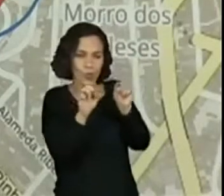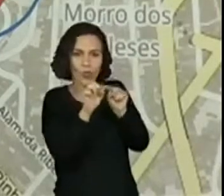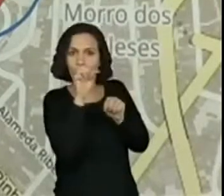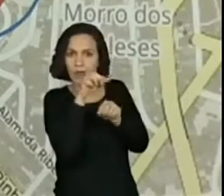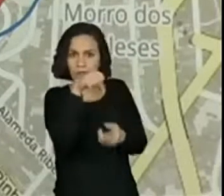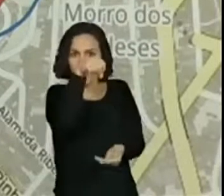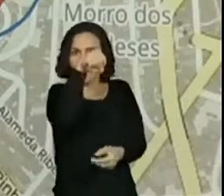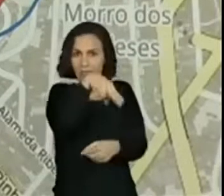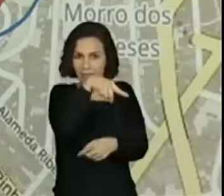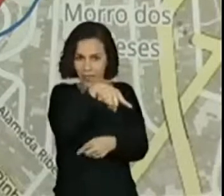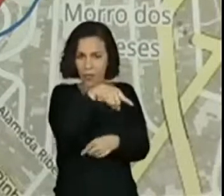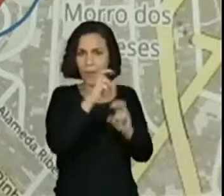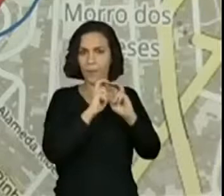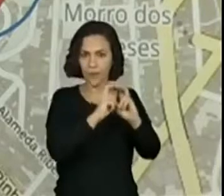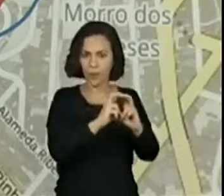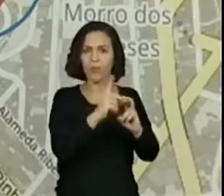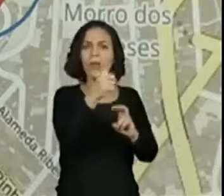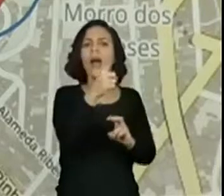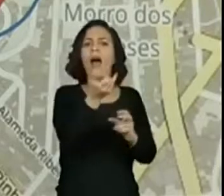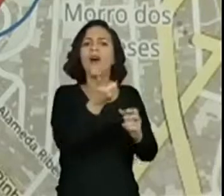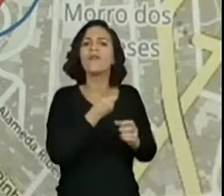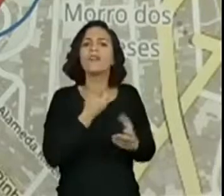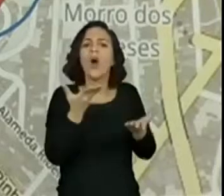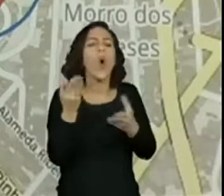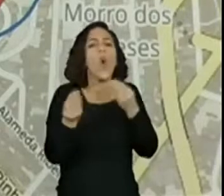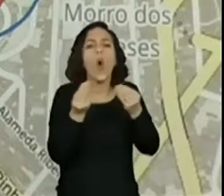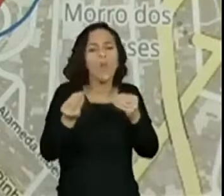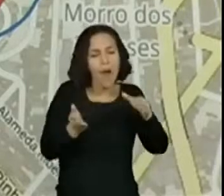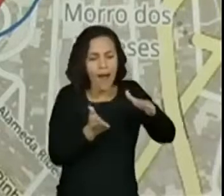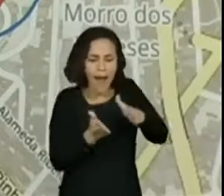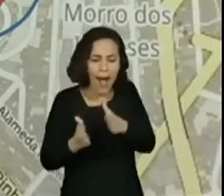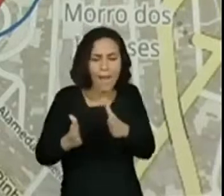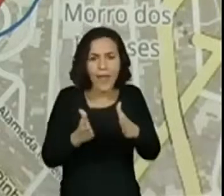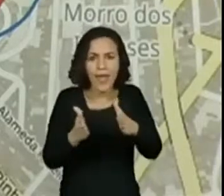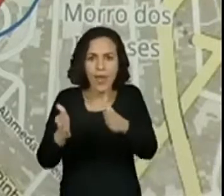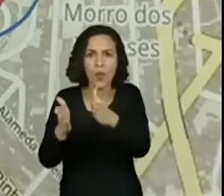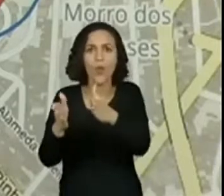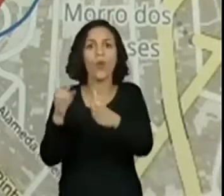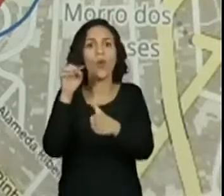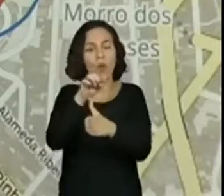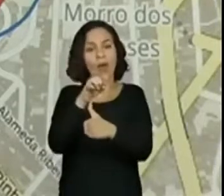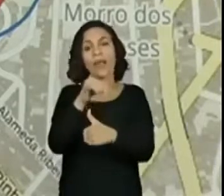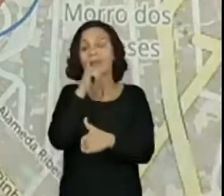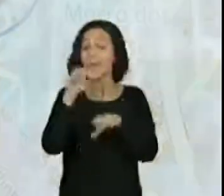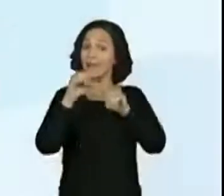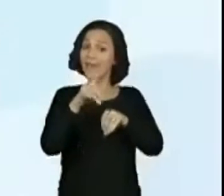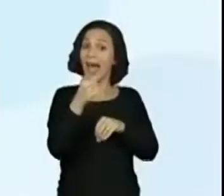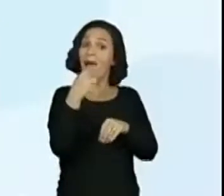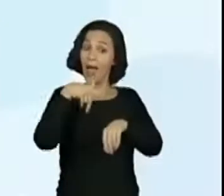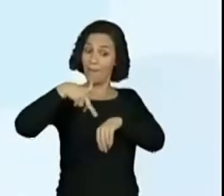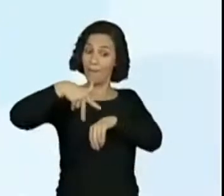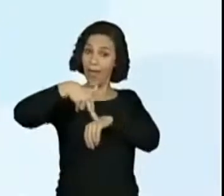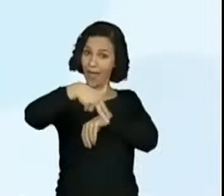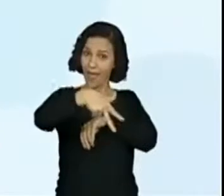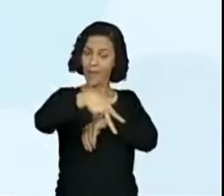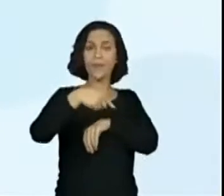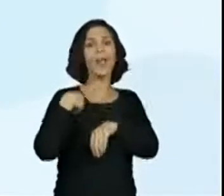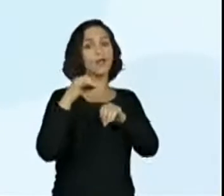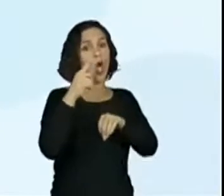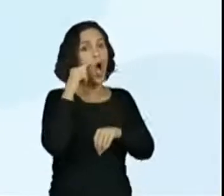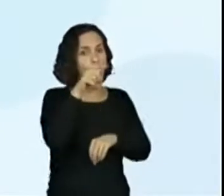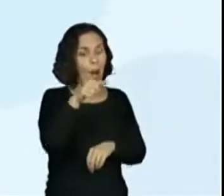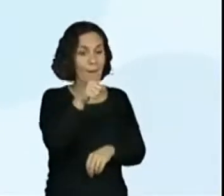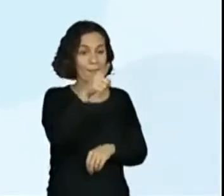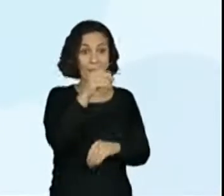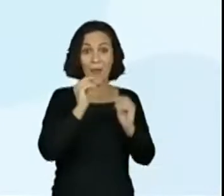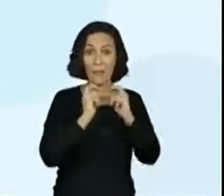que direções, que caminhos a família da Carol, se a gente tivesse que ensinar a família da Carol, sair da